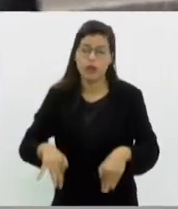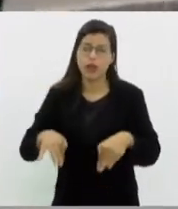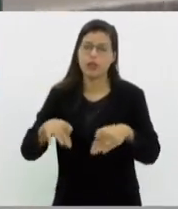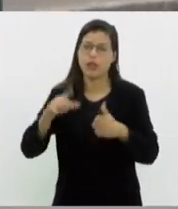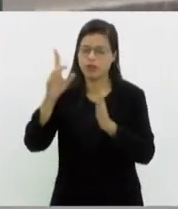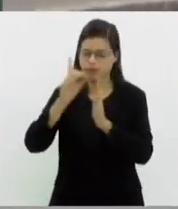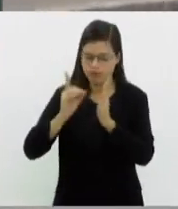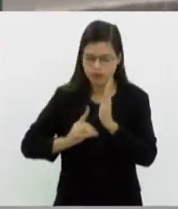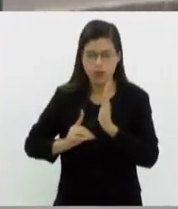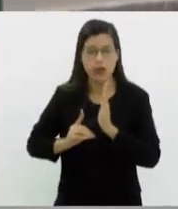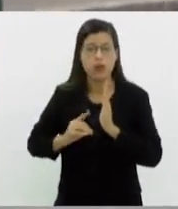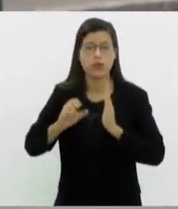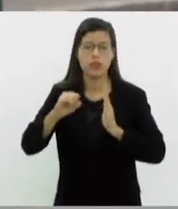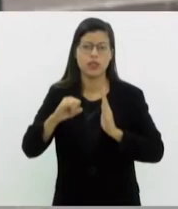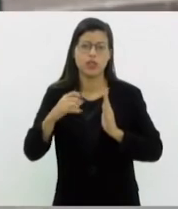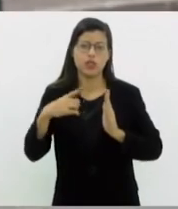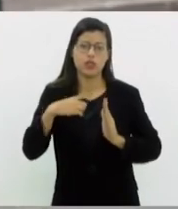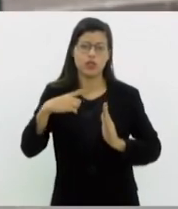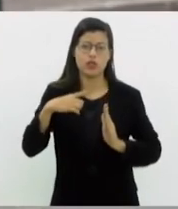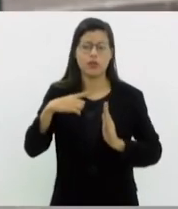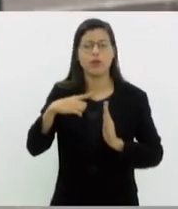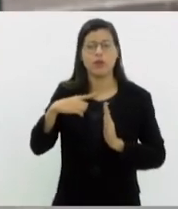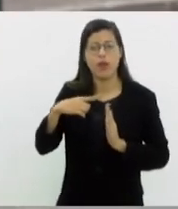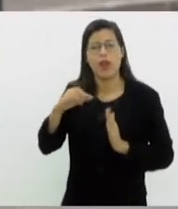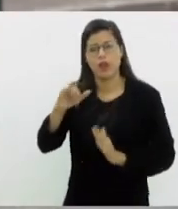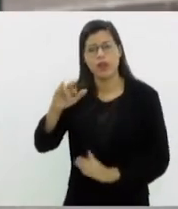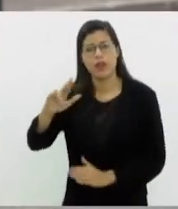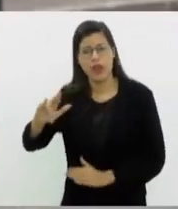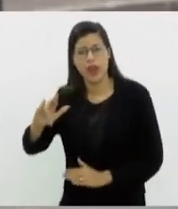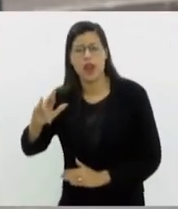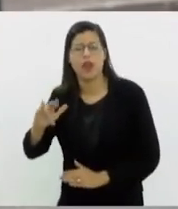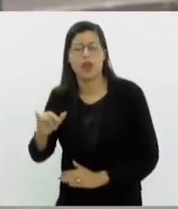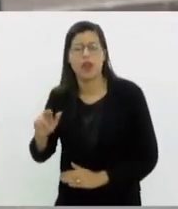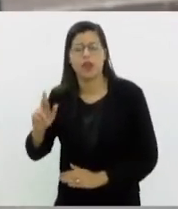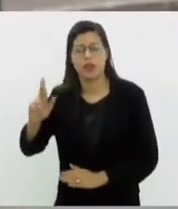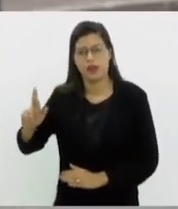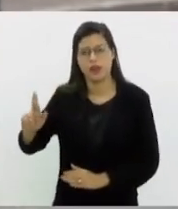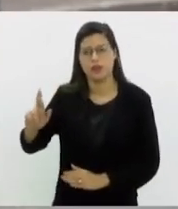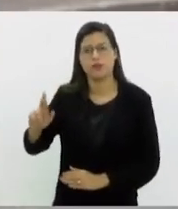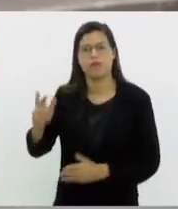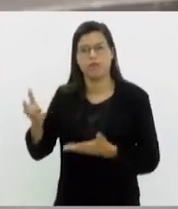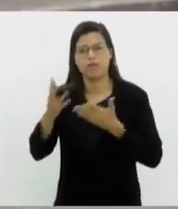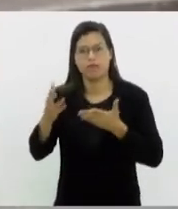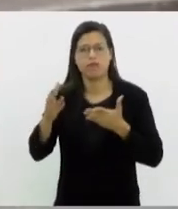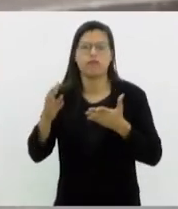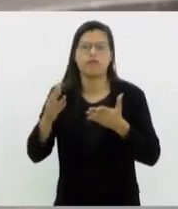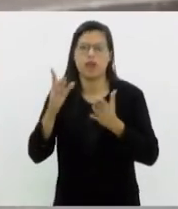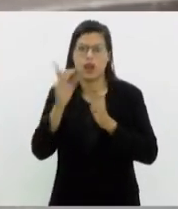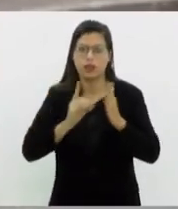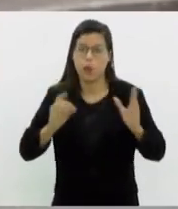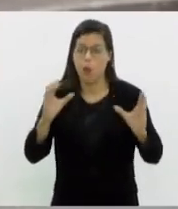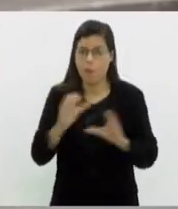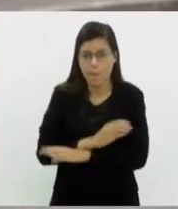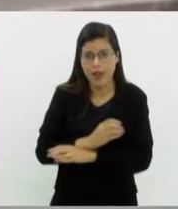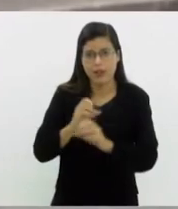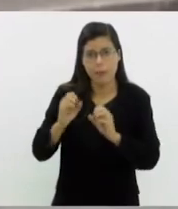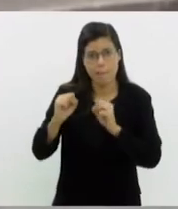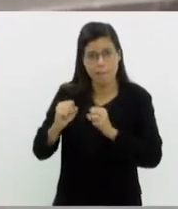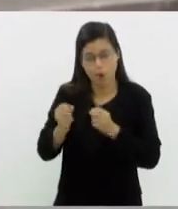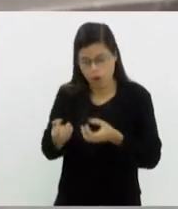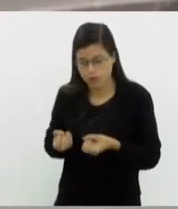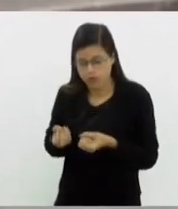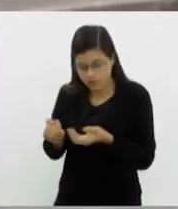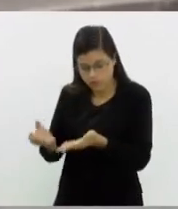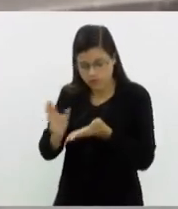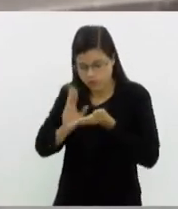dela toda, se você tiver imposto devido e se você estiver optando pela declaração completa, você pode fazer essa doação dentro da